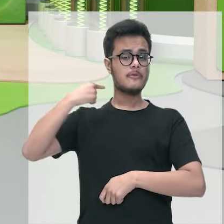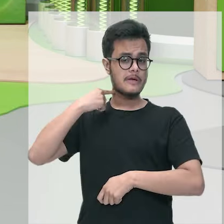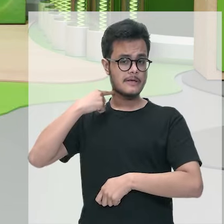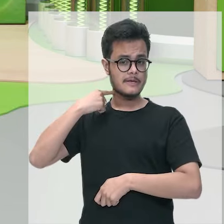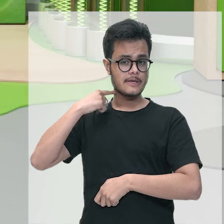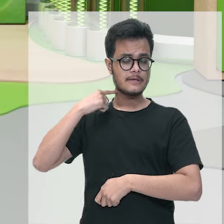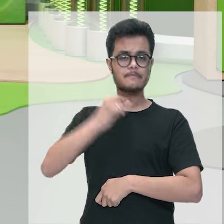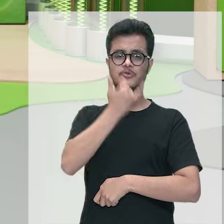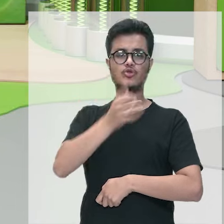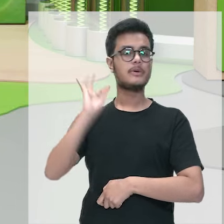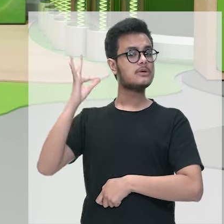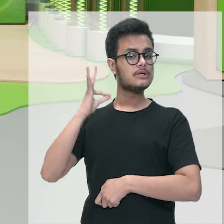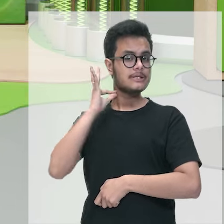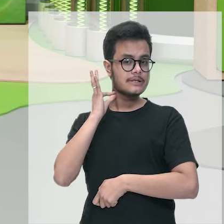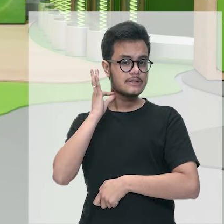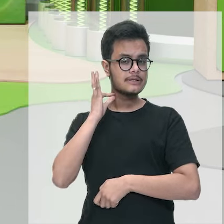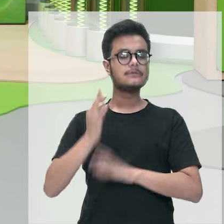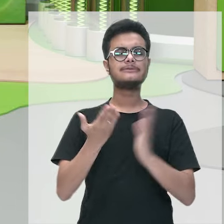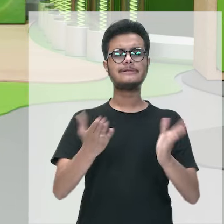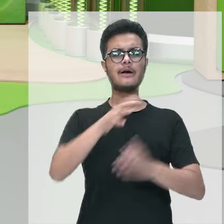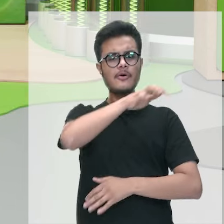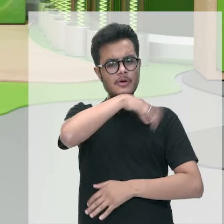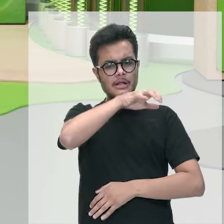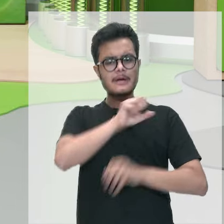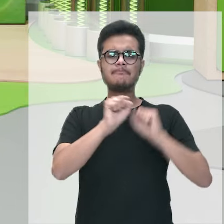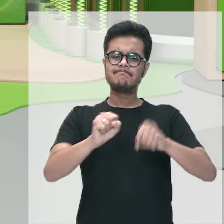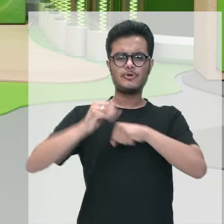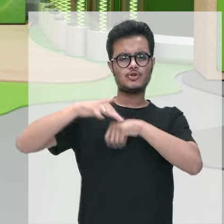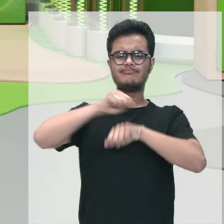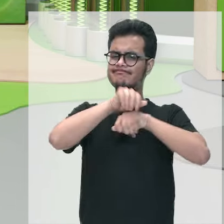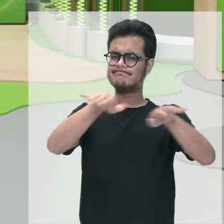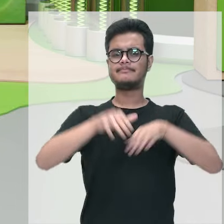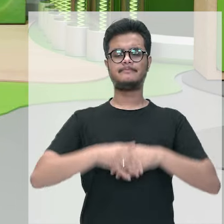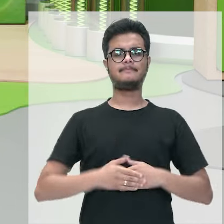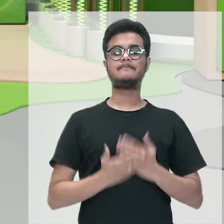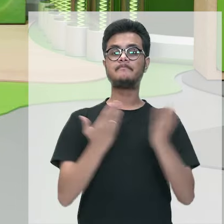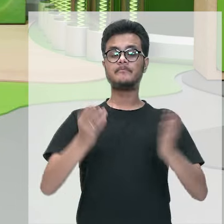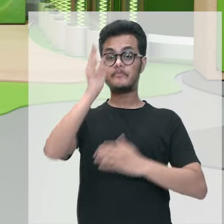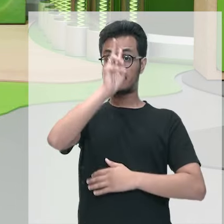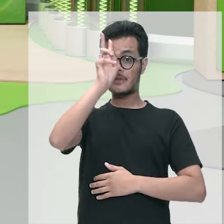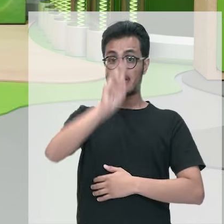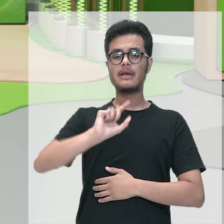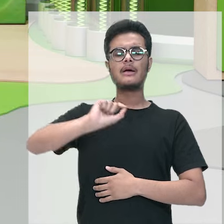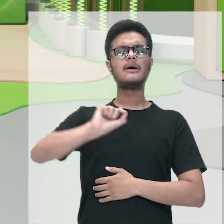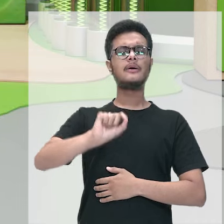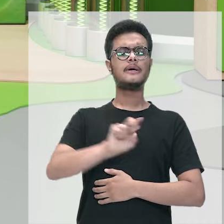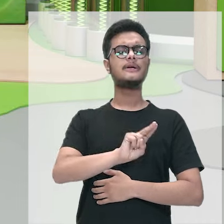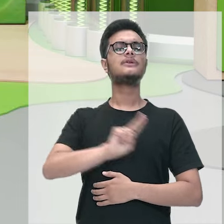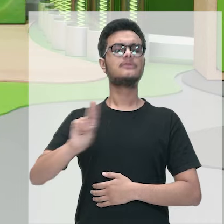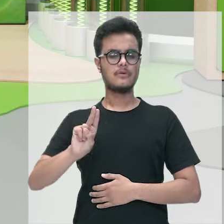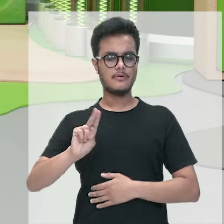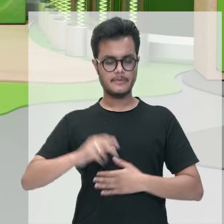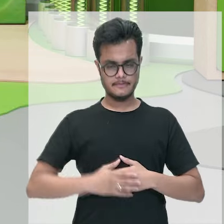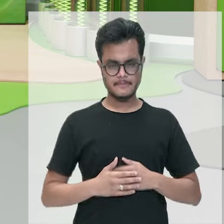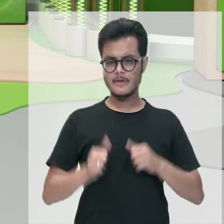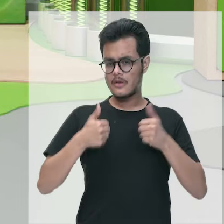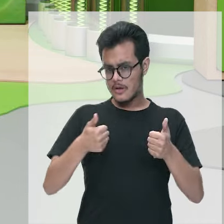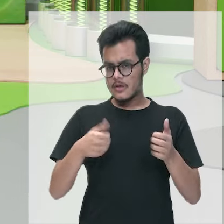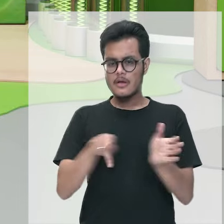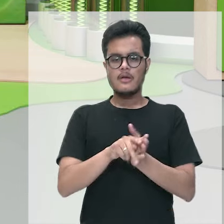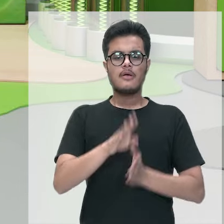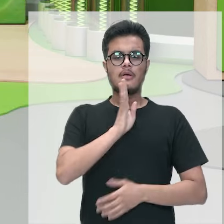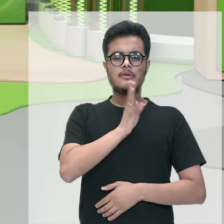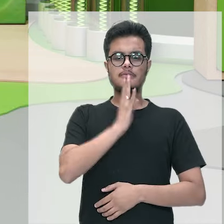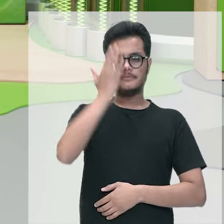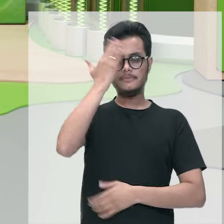esses. E esses animais podem, então, causar doenças. E, para a gente relembrar, o nome desse mosquito é o Aedes aegypti. A gente vai